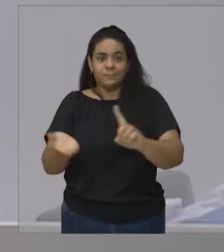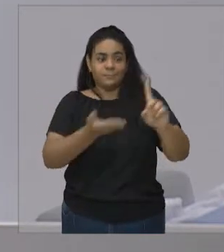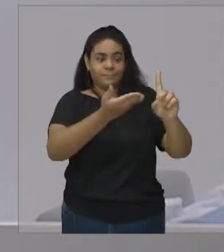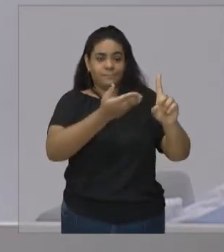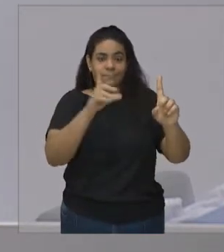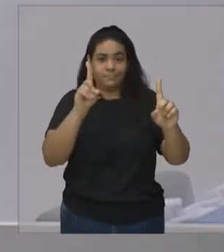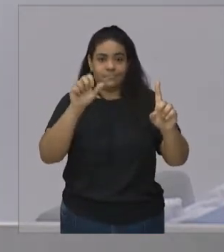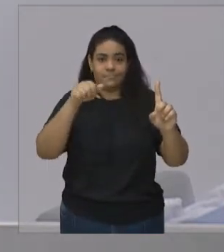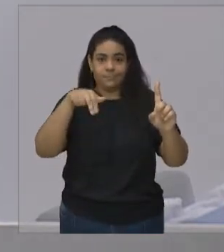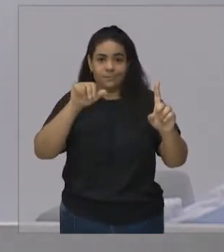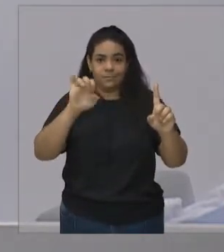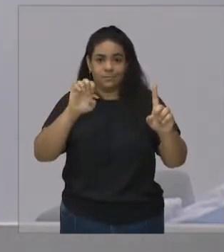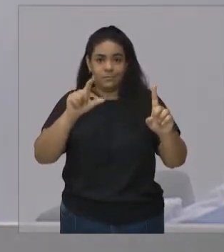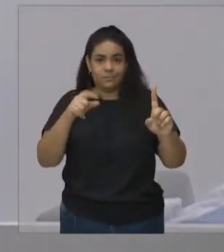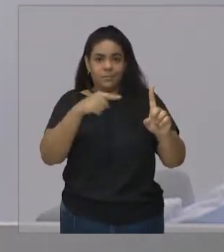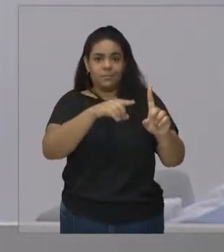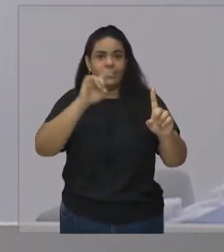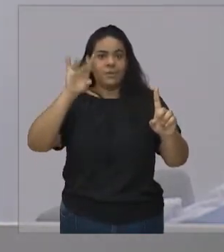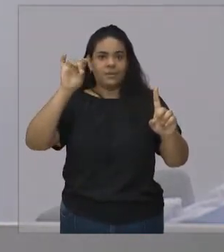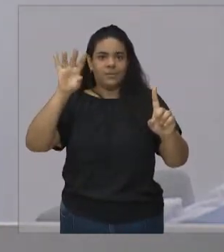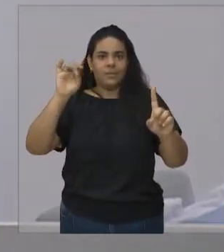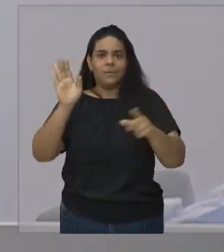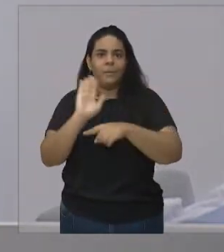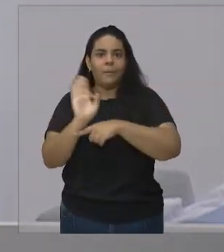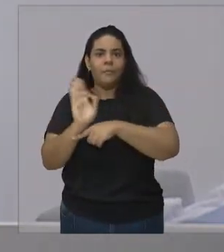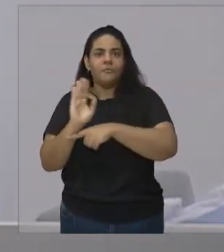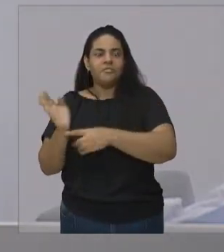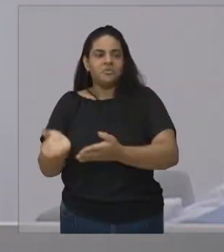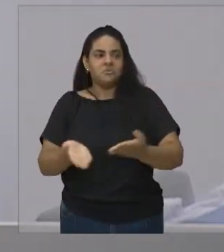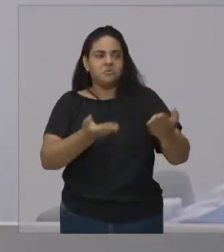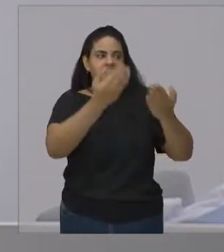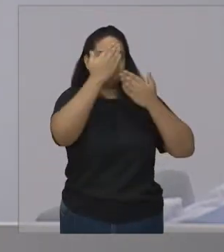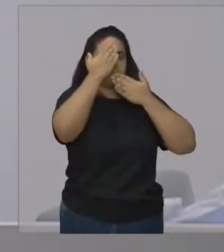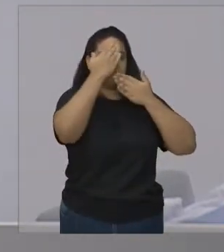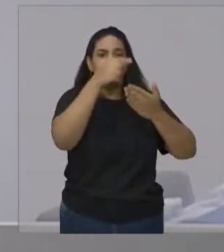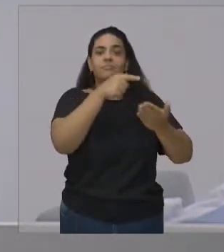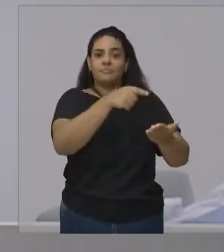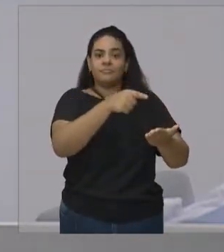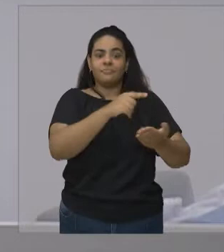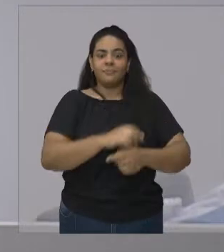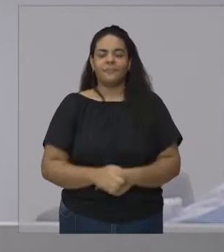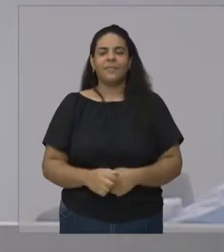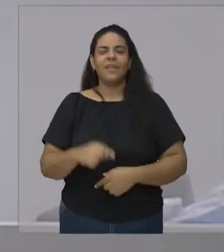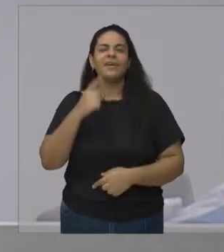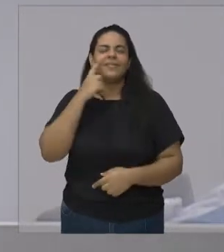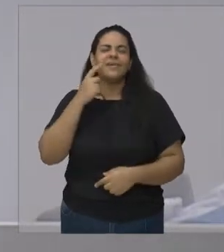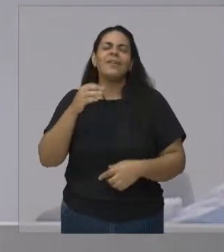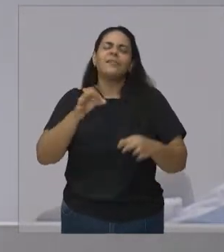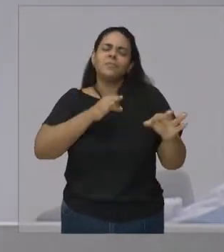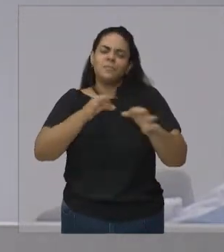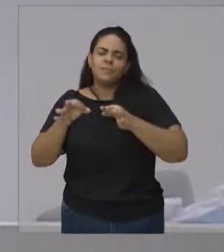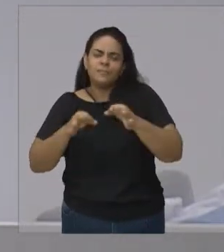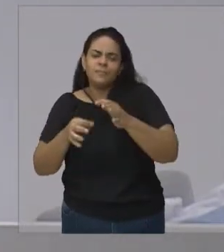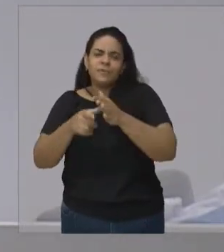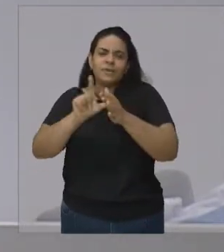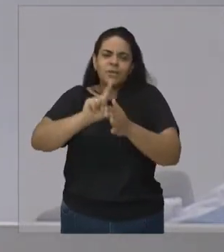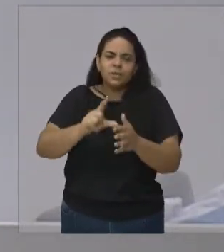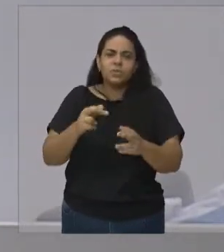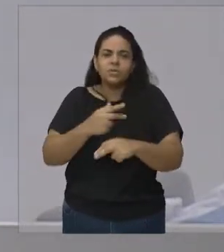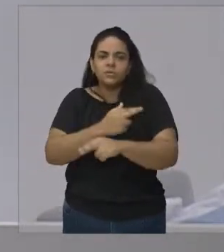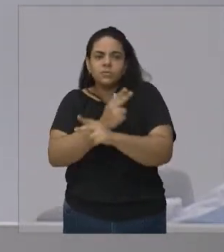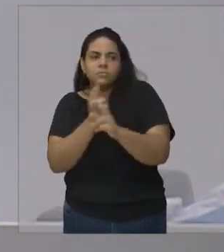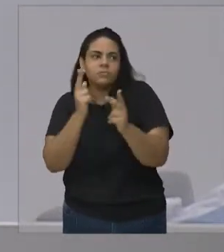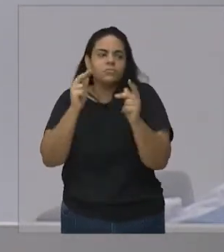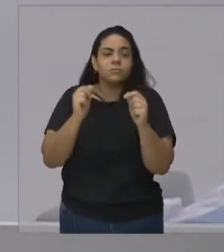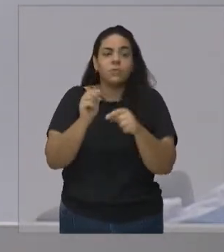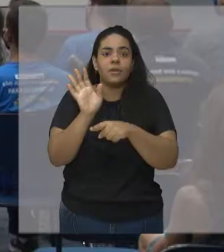Daniel, que fizemos com muito carinho, que a gente possa representar, pelo menos, um pouquinho do que foi a sua